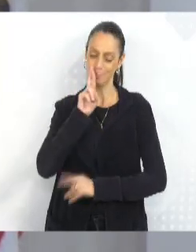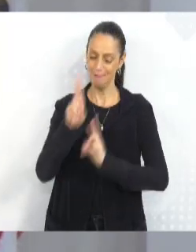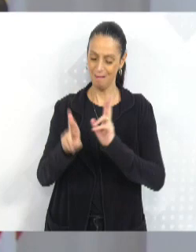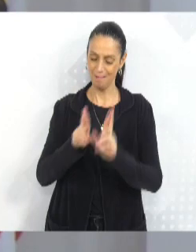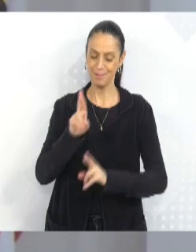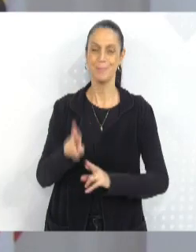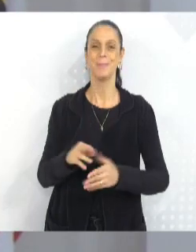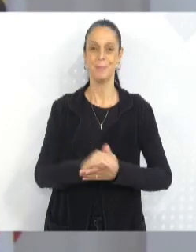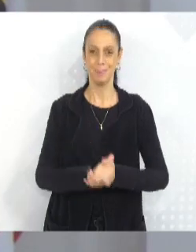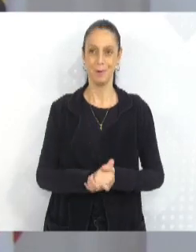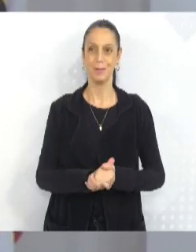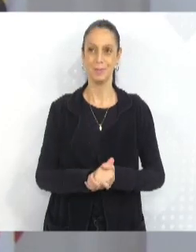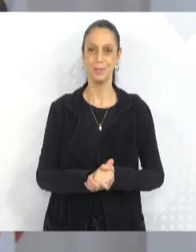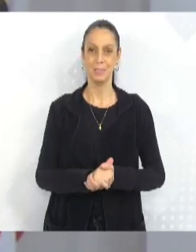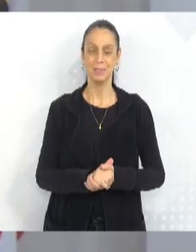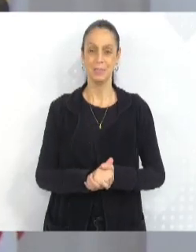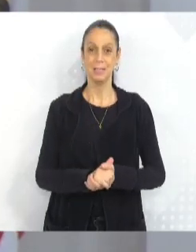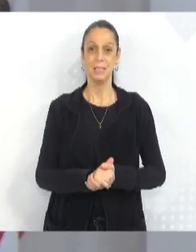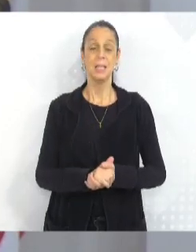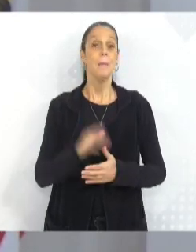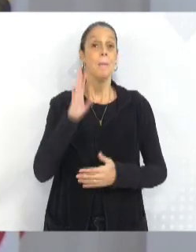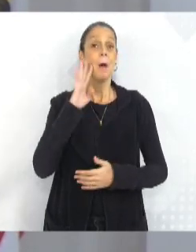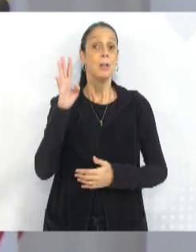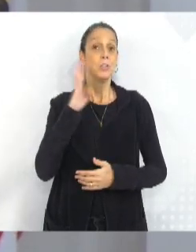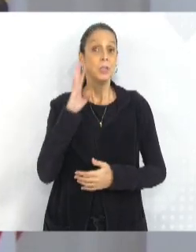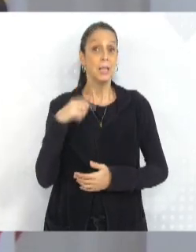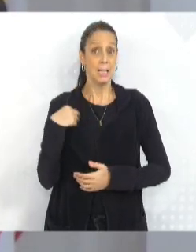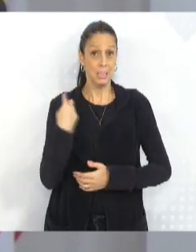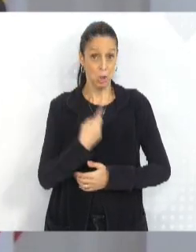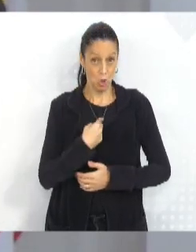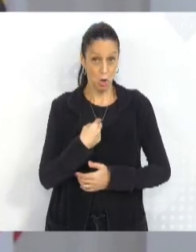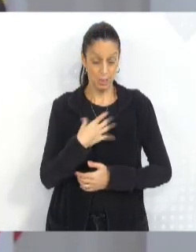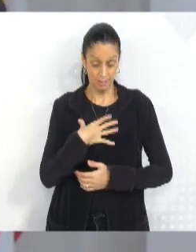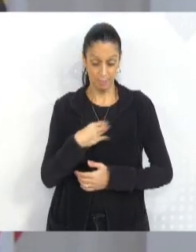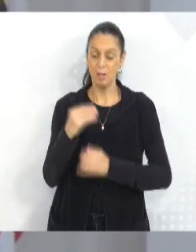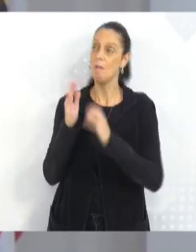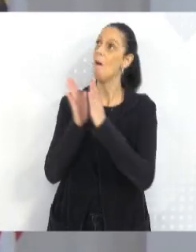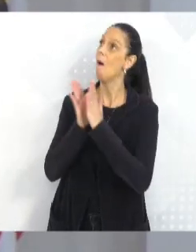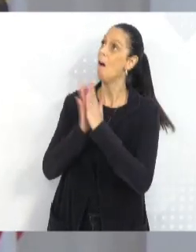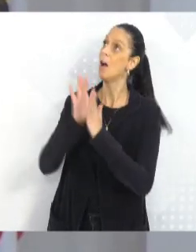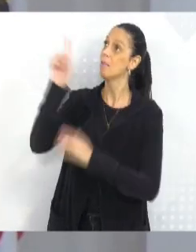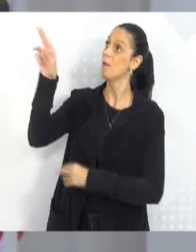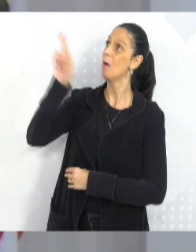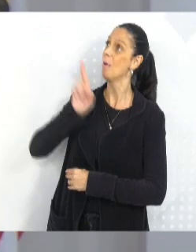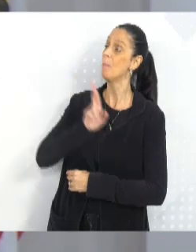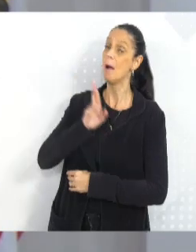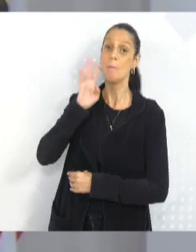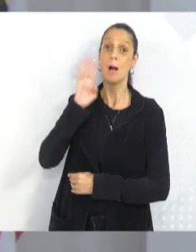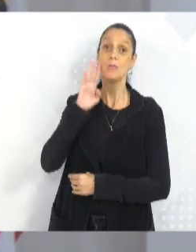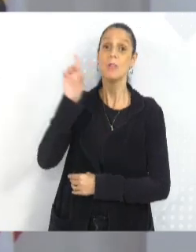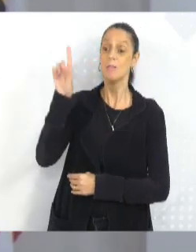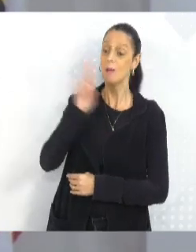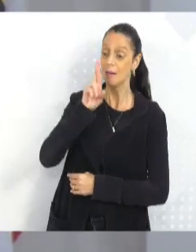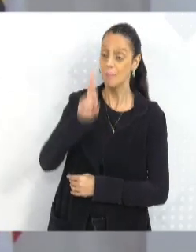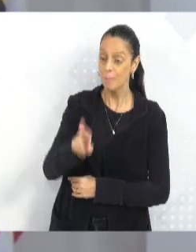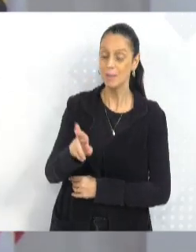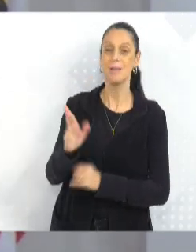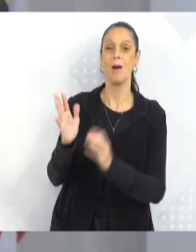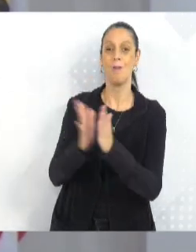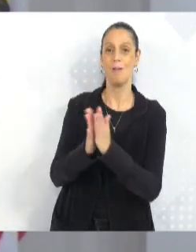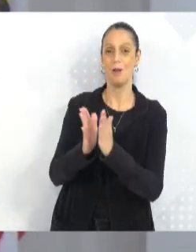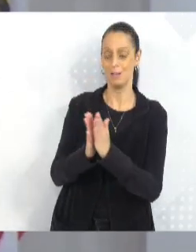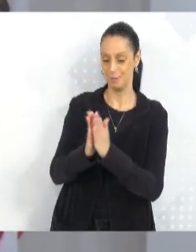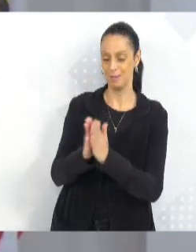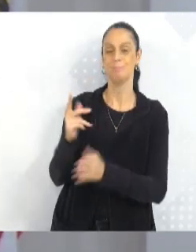orações enquanto filhos. Imagina as orações de uma mãe. Então, eu sou grato, mãe, por você,